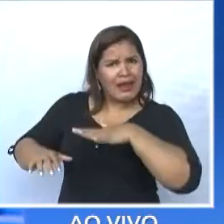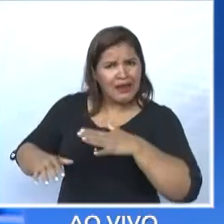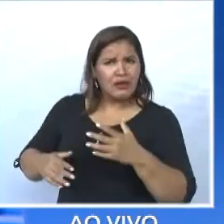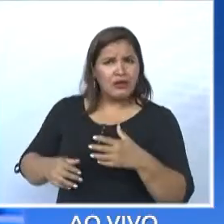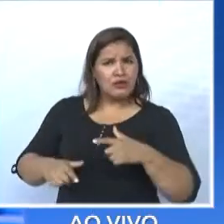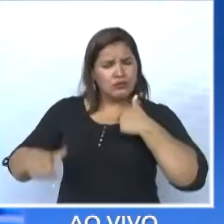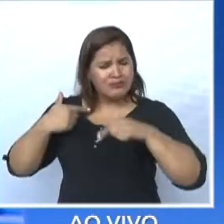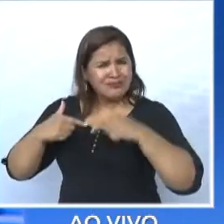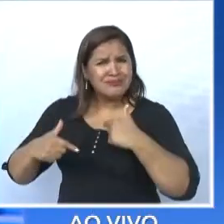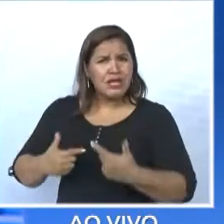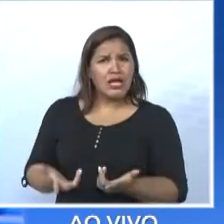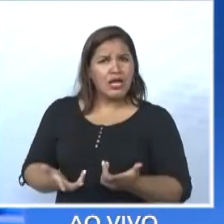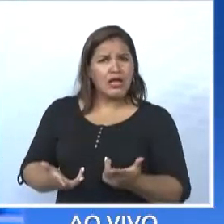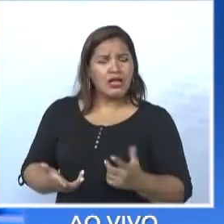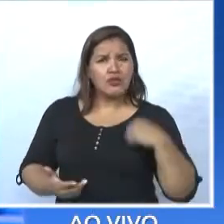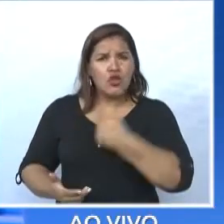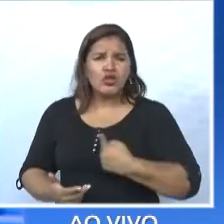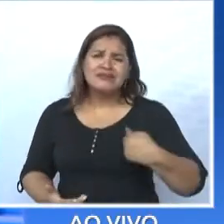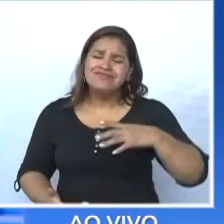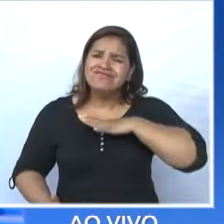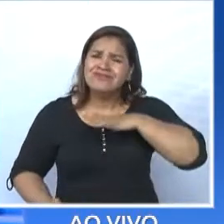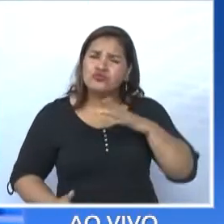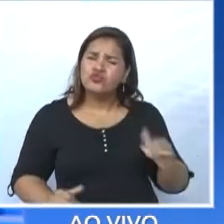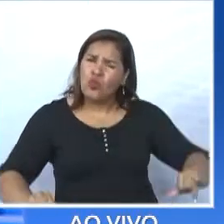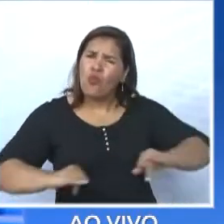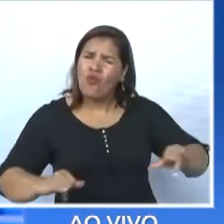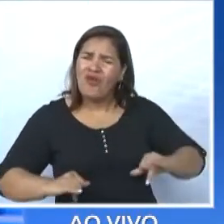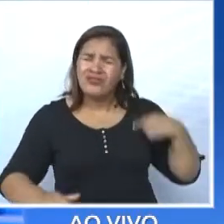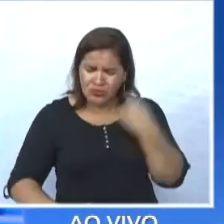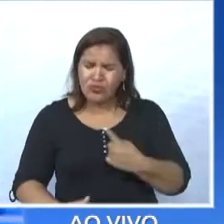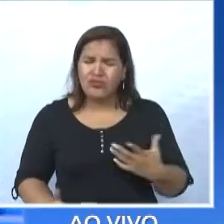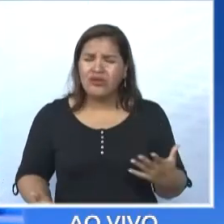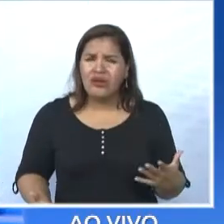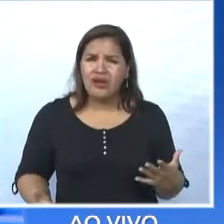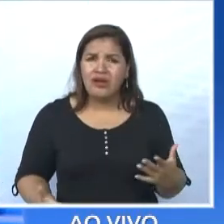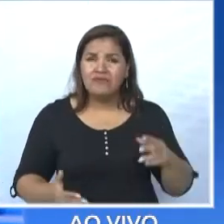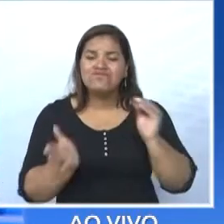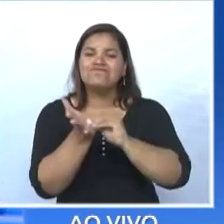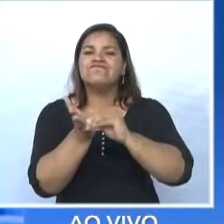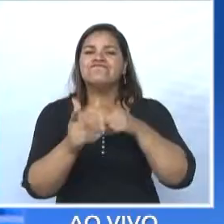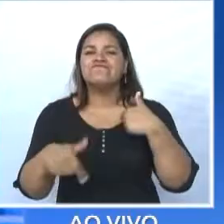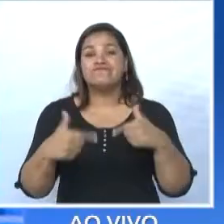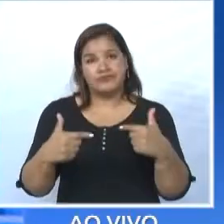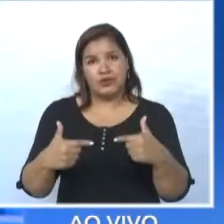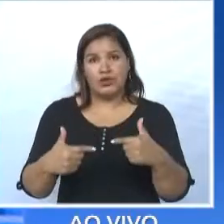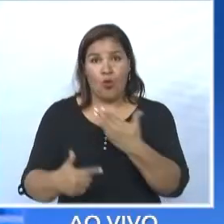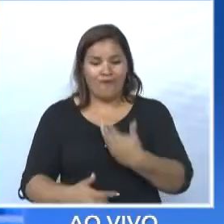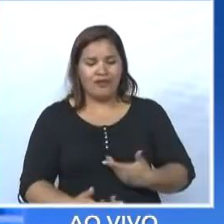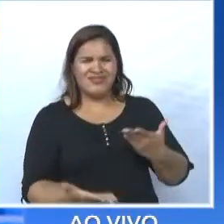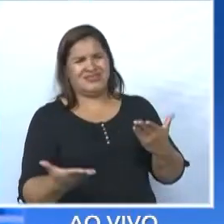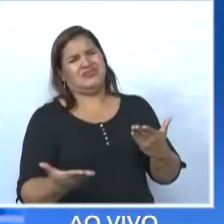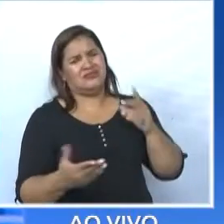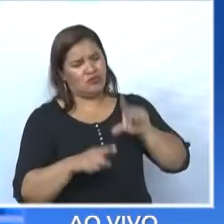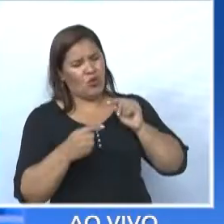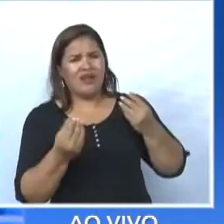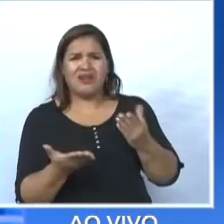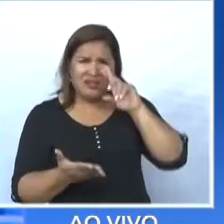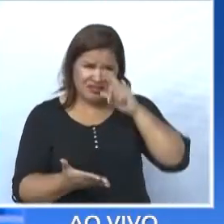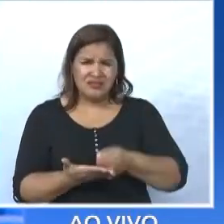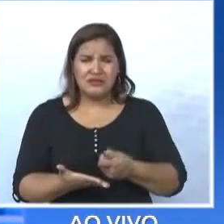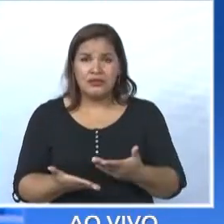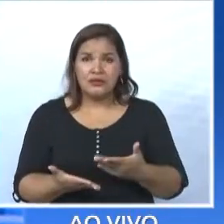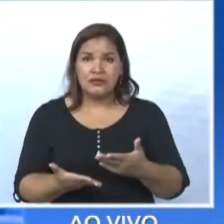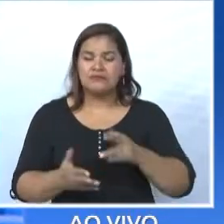defender a nossa cidade. A cidade está sofrendo. Nós estamos sofrendo por falta de emprego. E aí vem um governador e faz um negócio desse. Agora, a minha relação com o